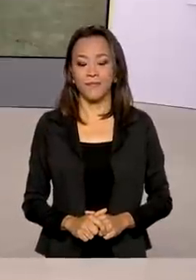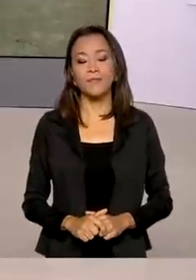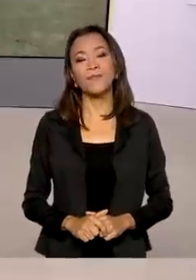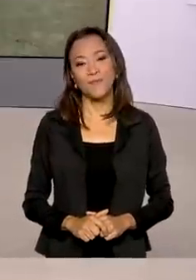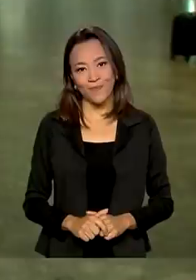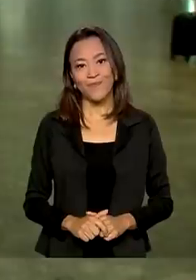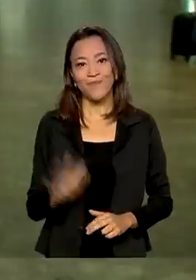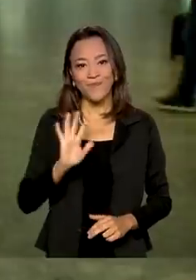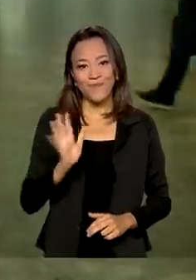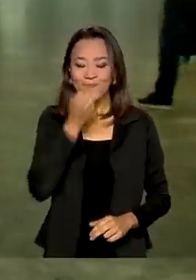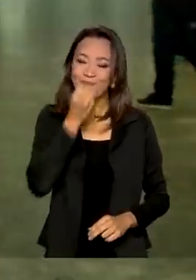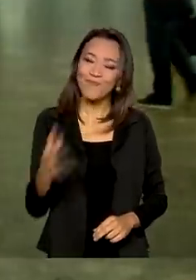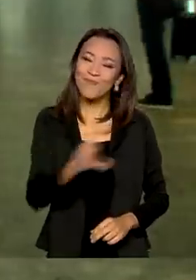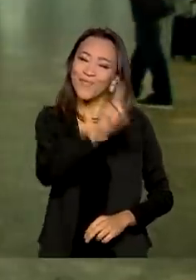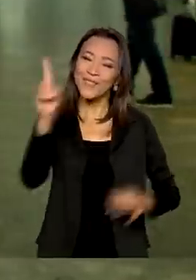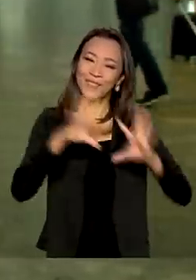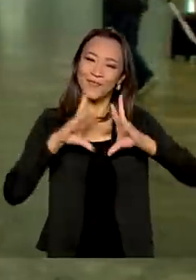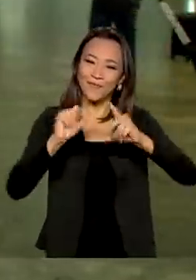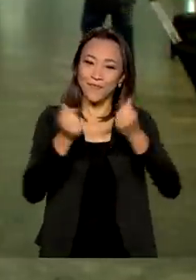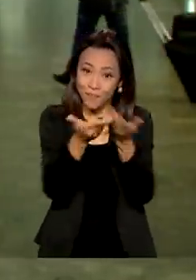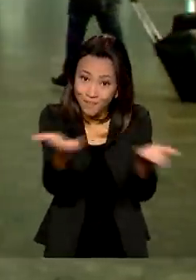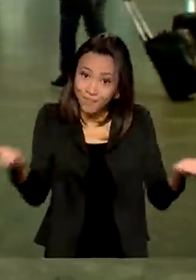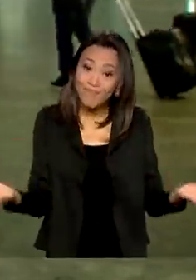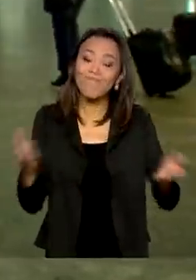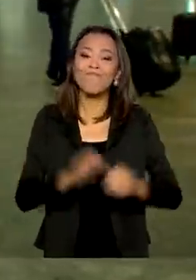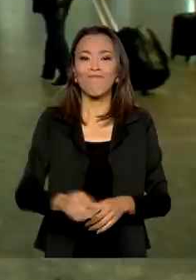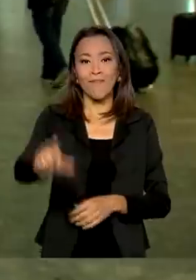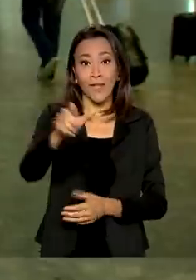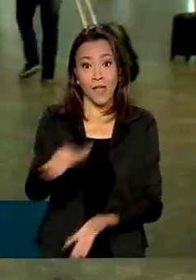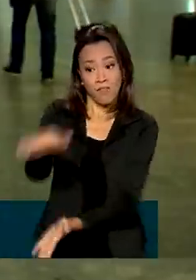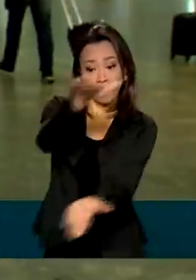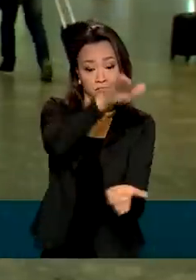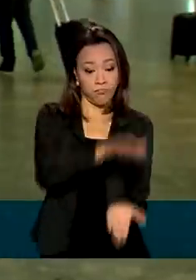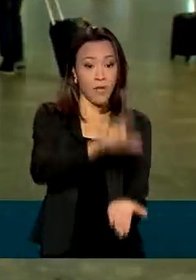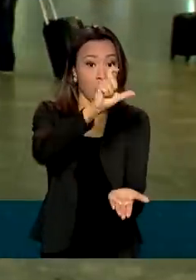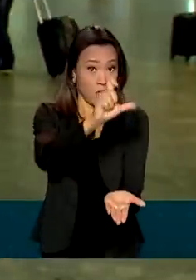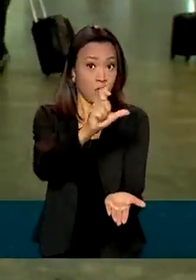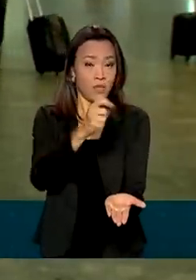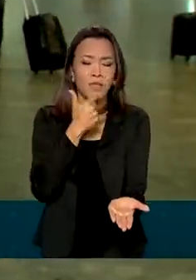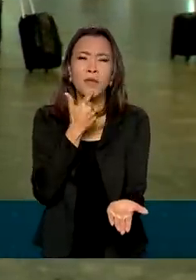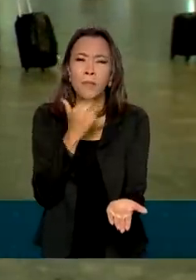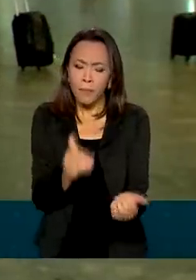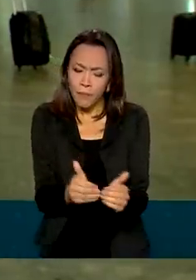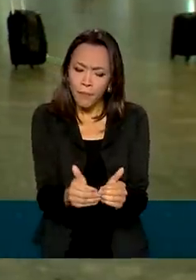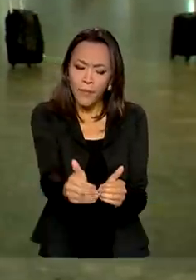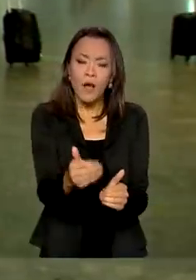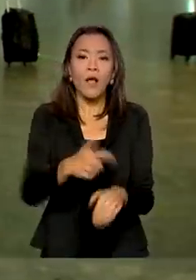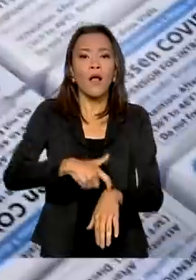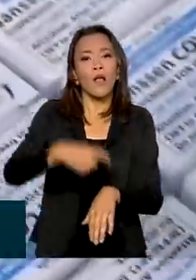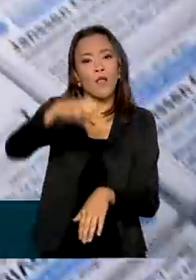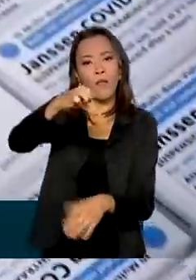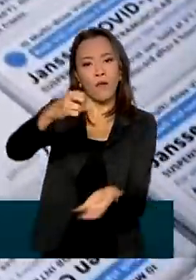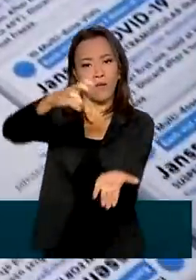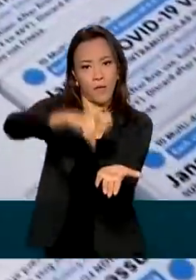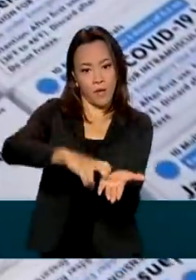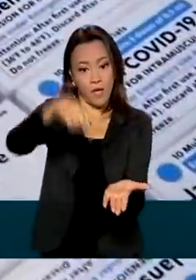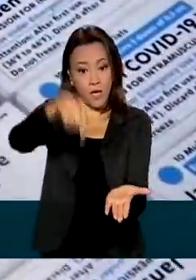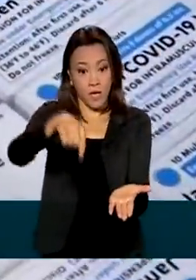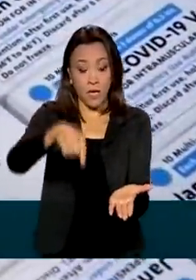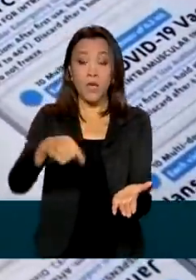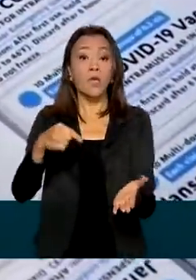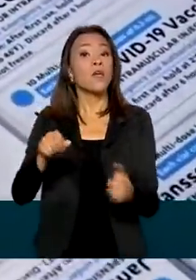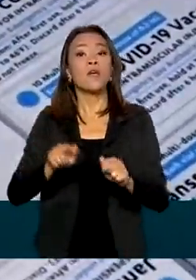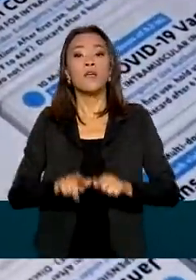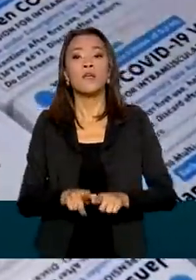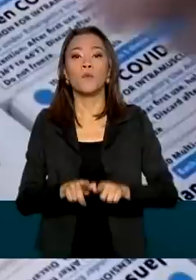Oi, bom dia para você, bom dia para todo mundo. As doses vão chegar daqui a pouquinho, às 9 horas da manhã, aqui no aeroporto de Guarulhos,